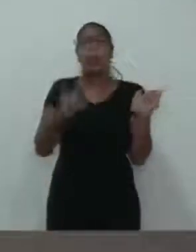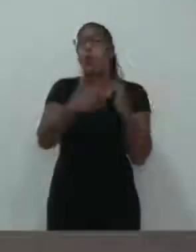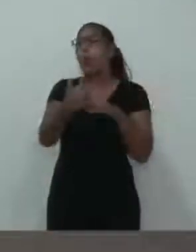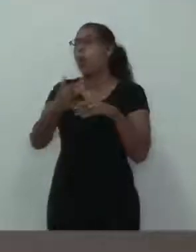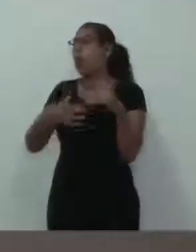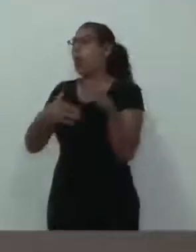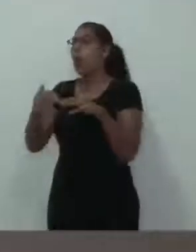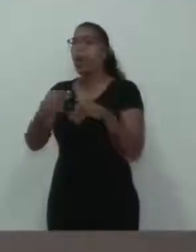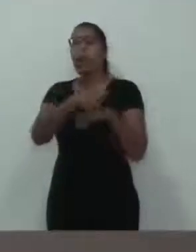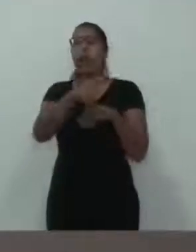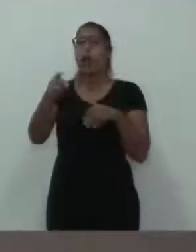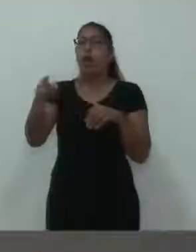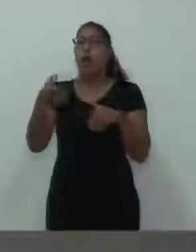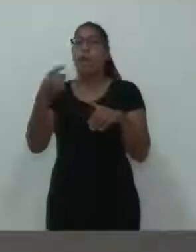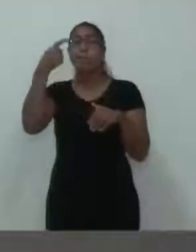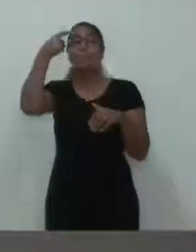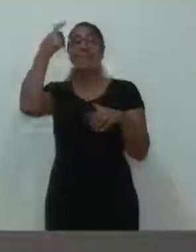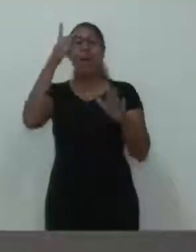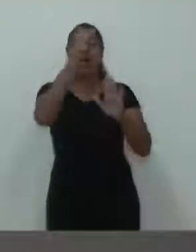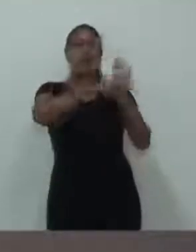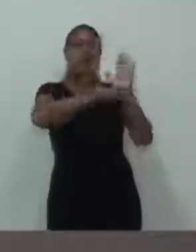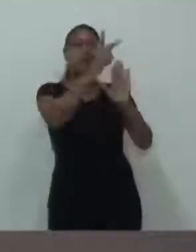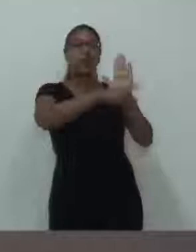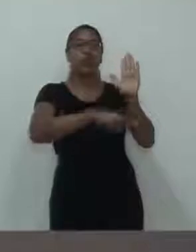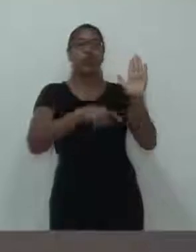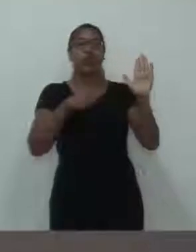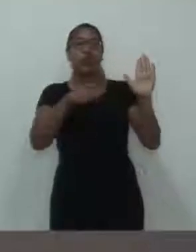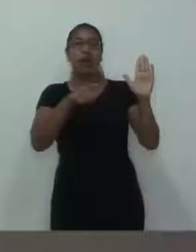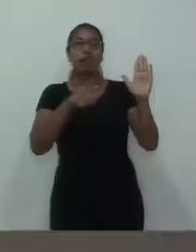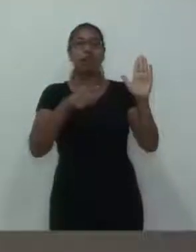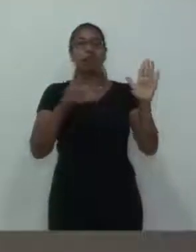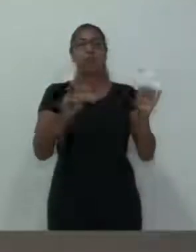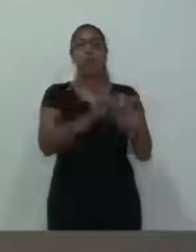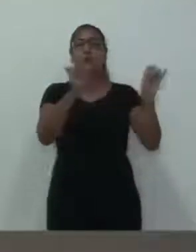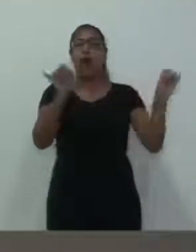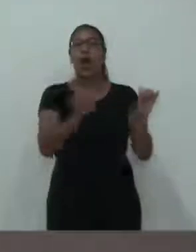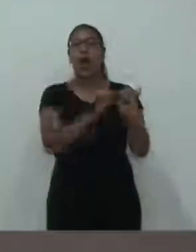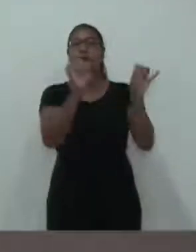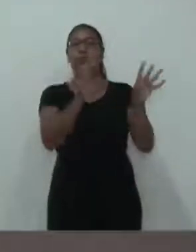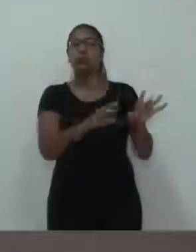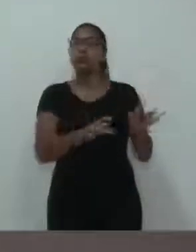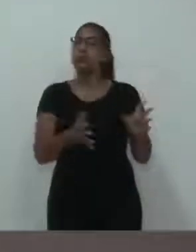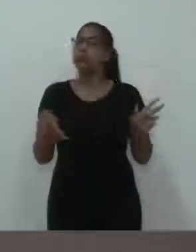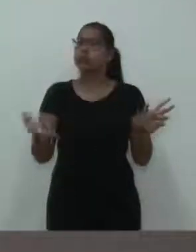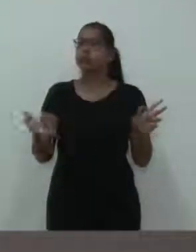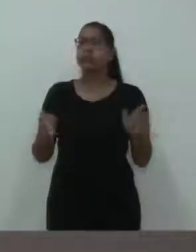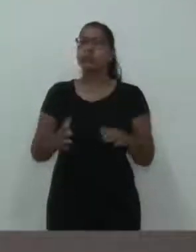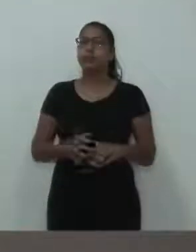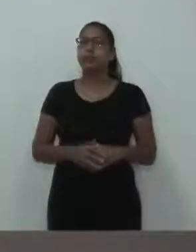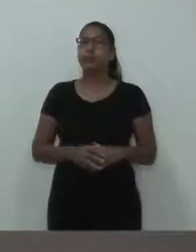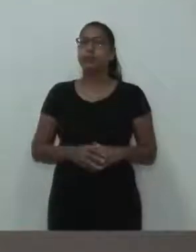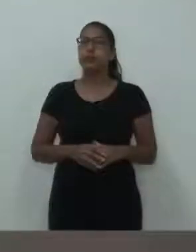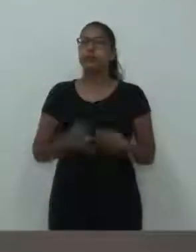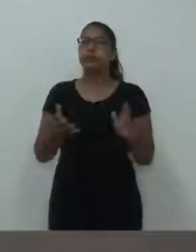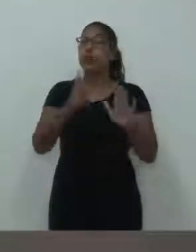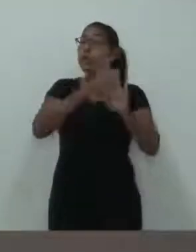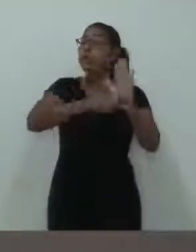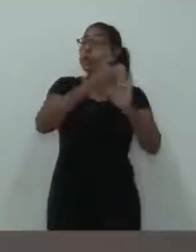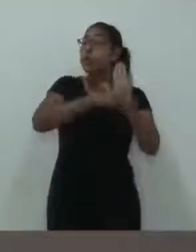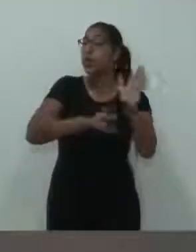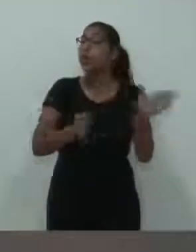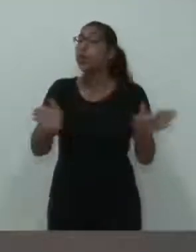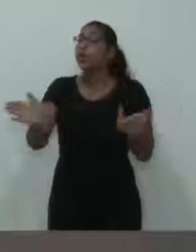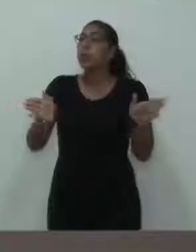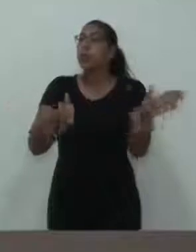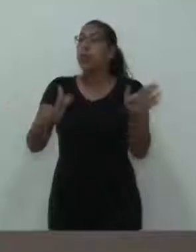graça com os projetos aprovados na semana passada nessa casa. O projeto de mobilidade,